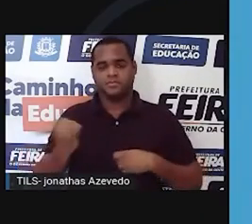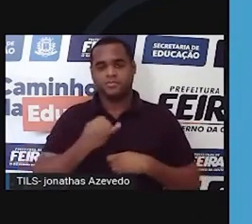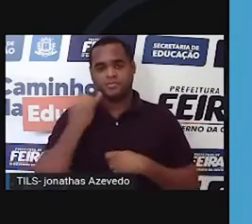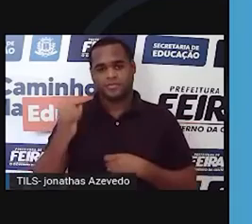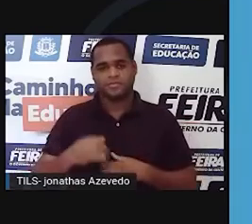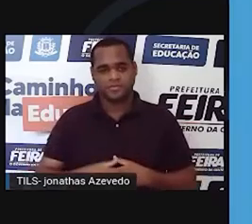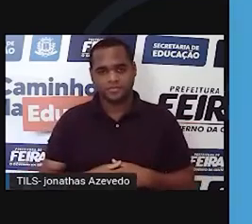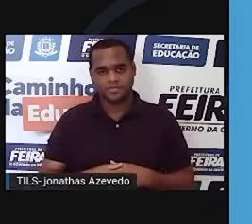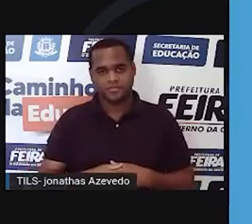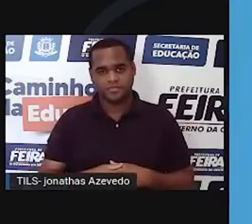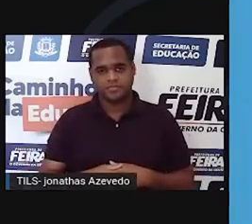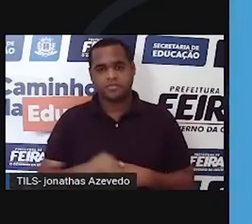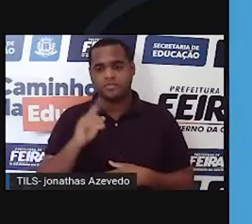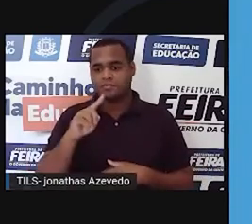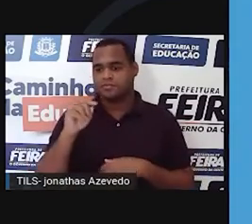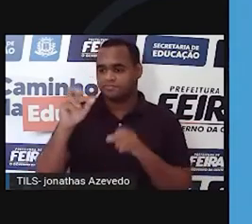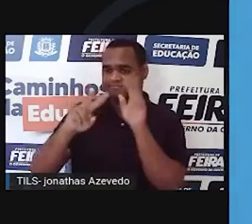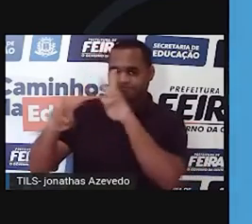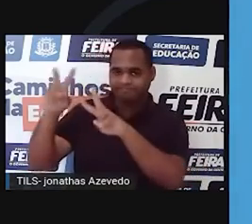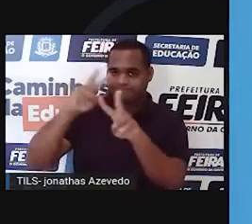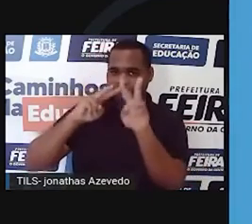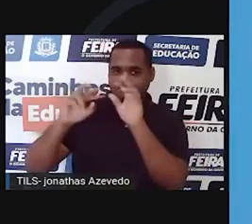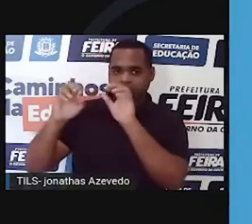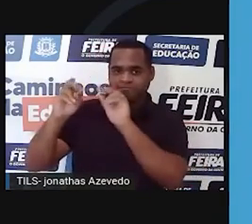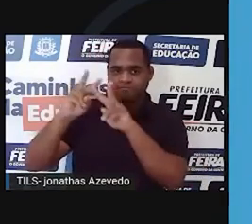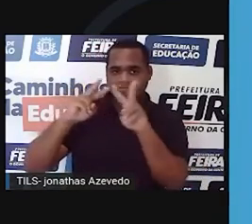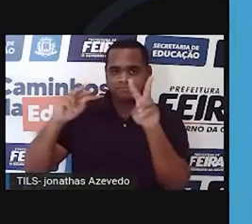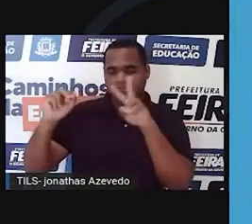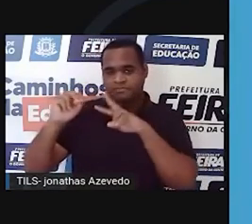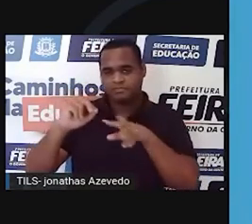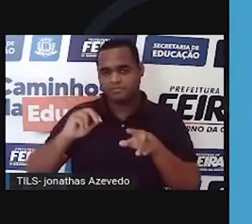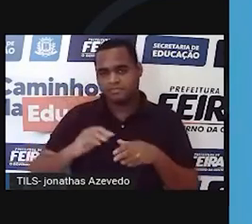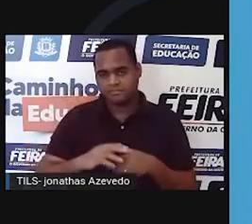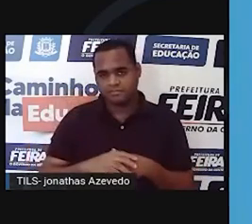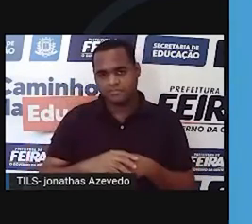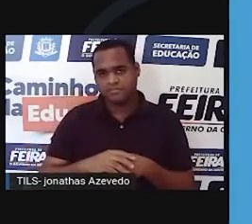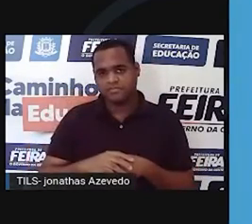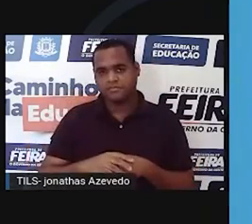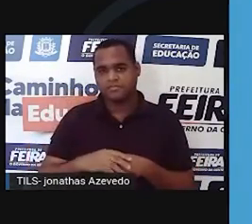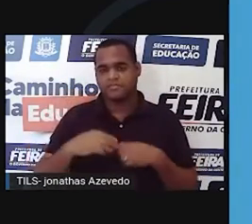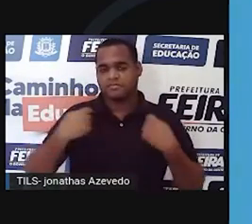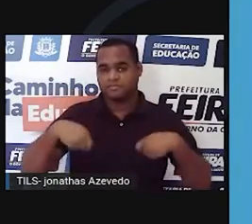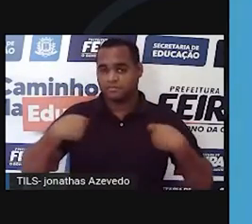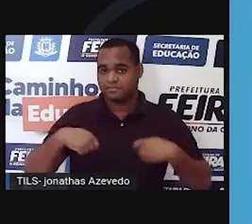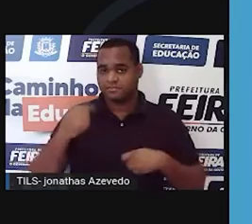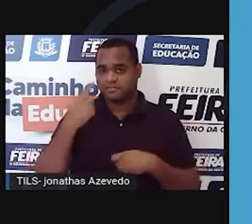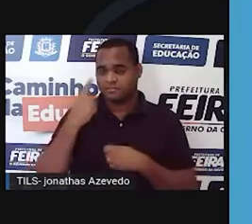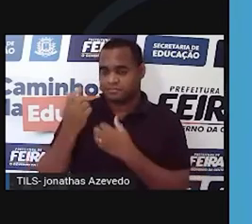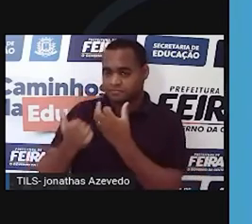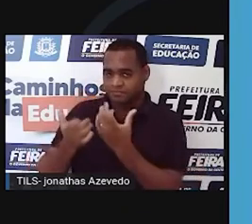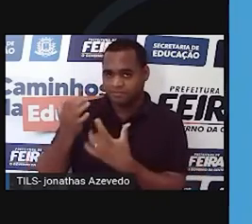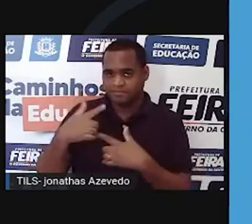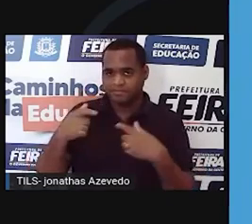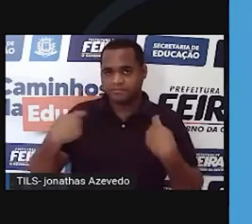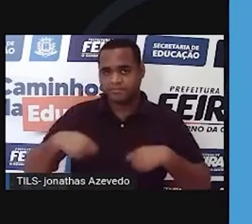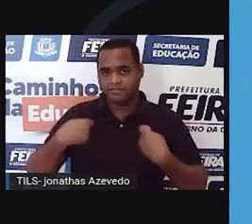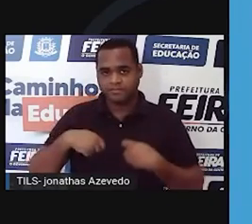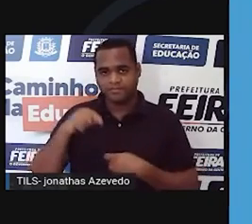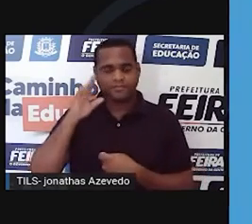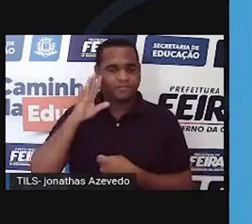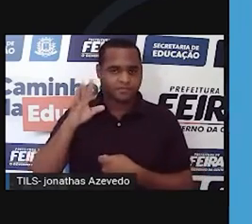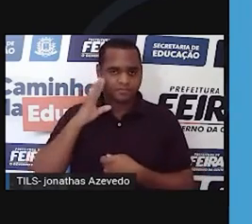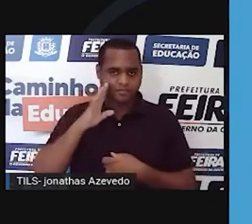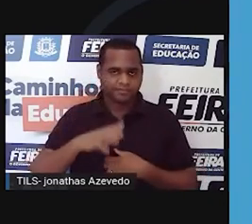Considerando a direção do vento, então, a escolha de por onde aplicar o fogo depende de onde é que está vindo o vento. No